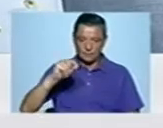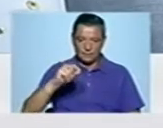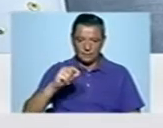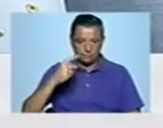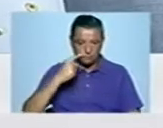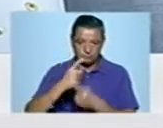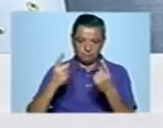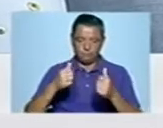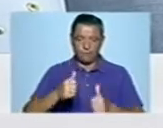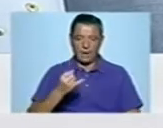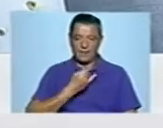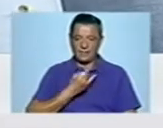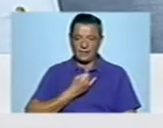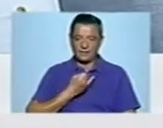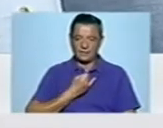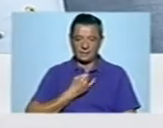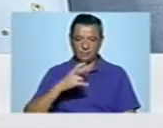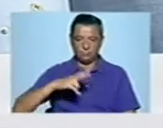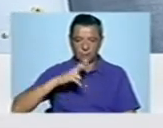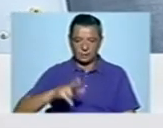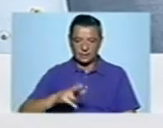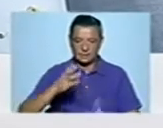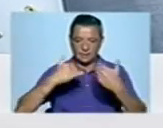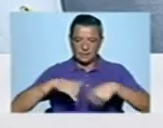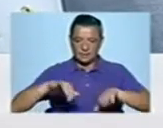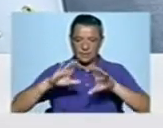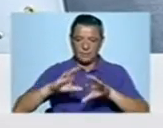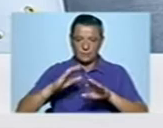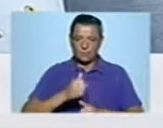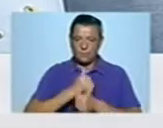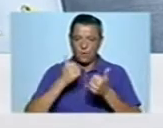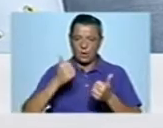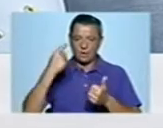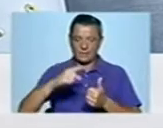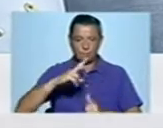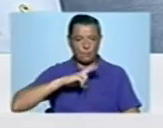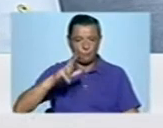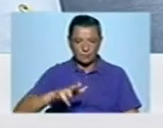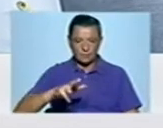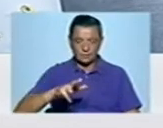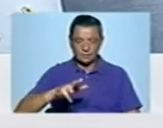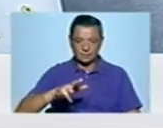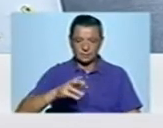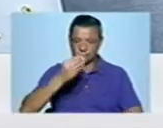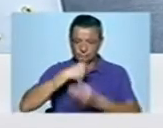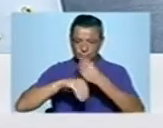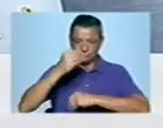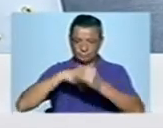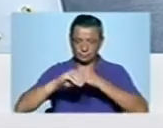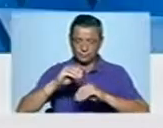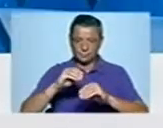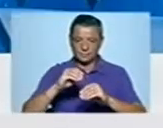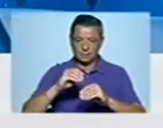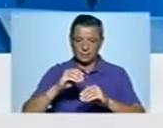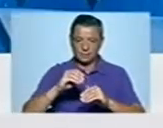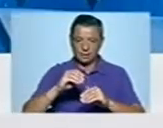revela aquilo que é a nossa identidade, enquanto portugueses, mas também o que melhor temos no nosso país em termos de gastronomia. Anabela, vamos abrir o apetite